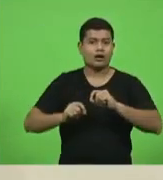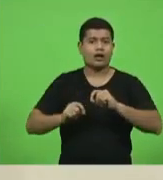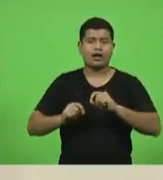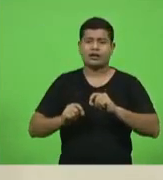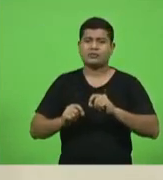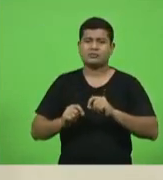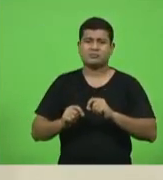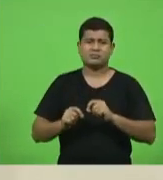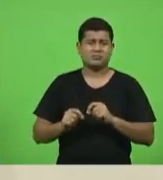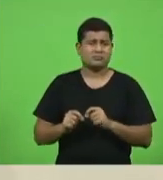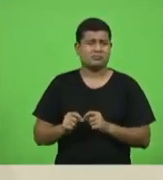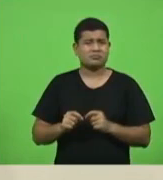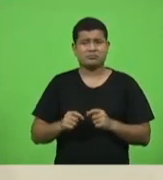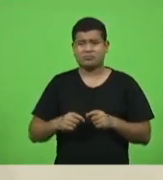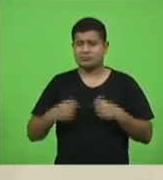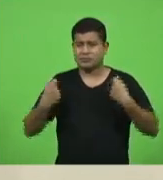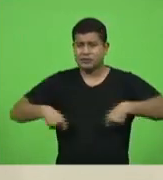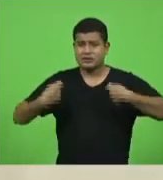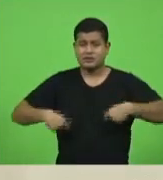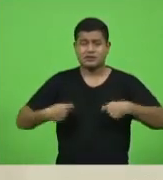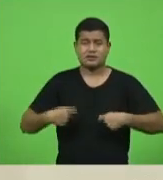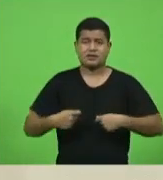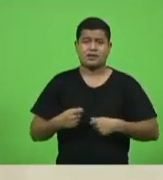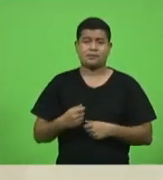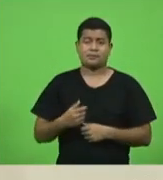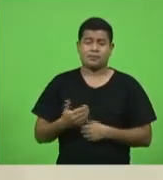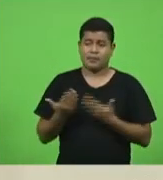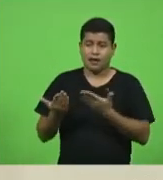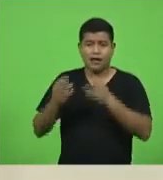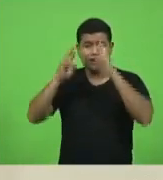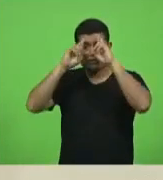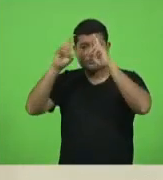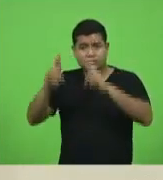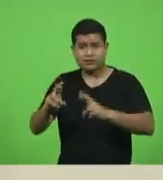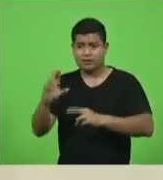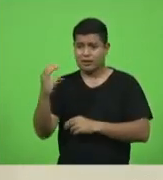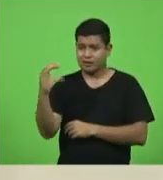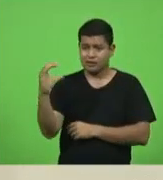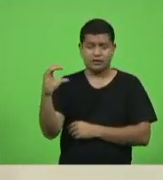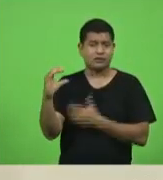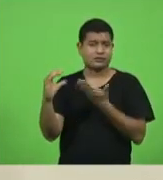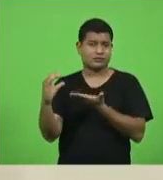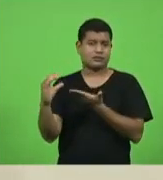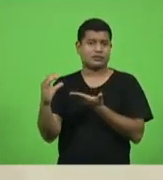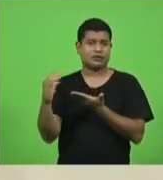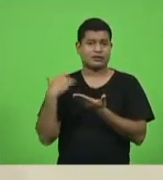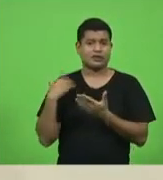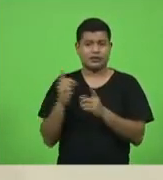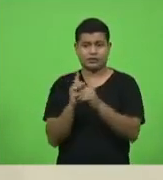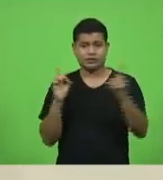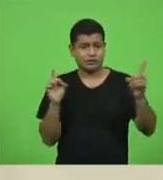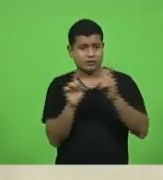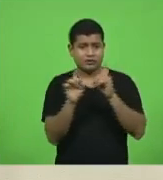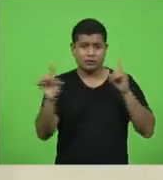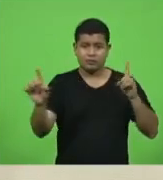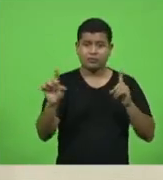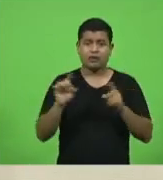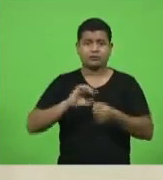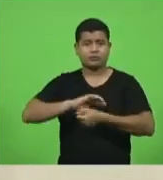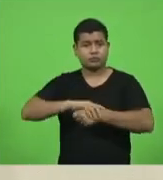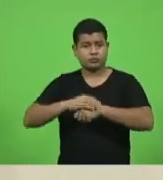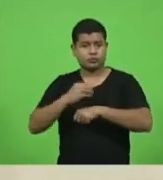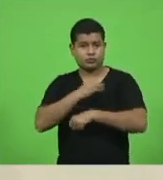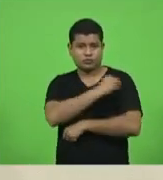respeitar o que a ciência diz. Distanciamento, uso de máscara e álcool gel.